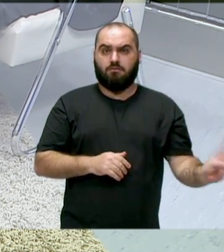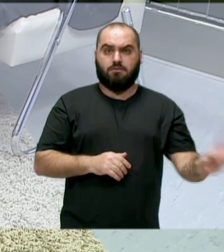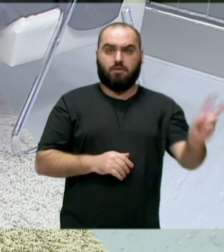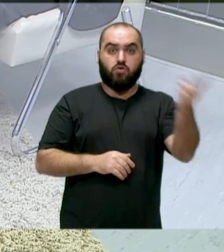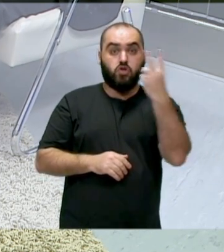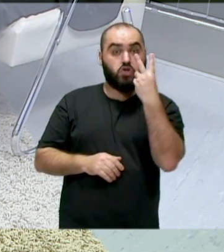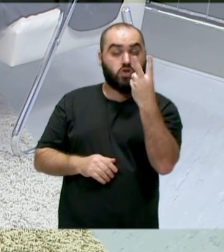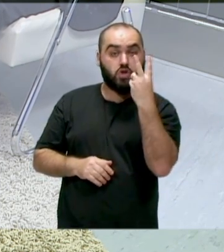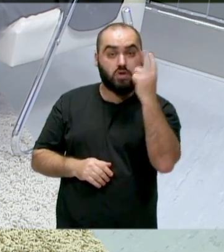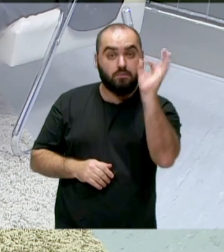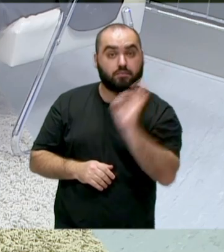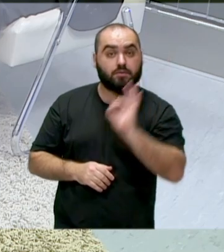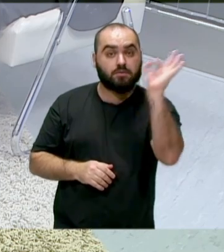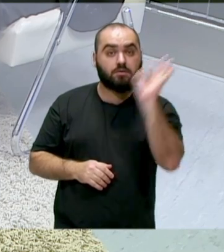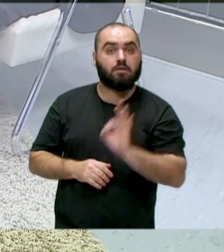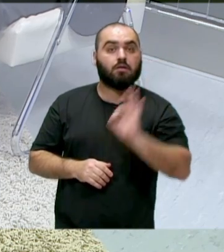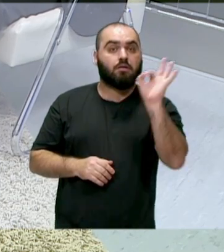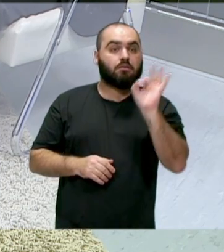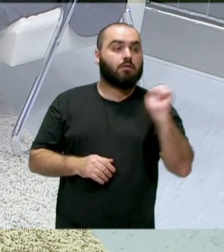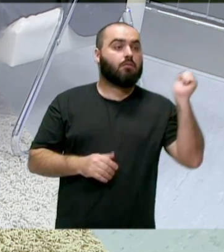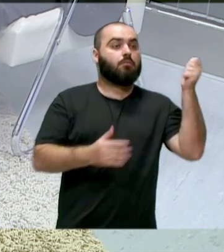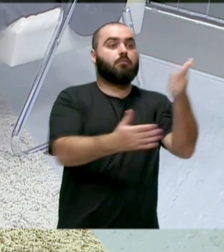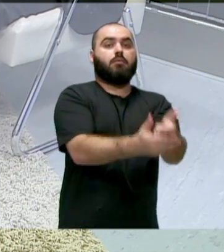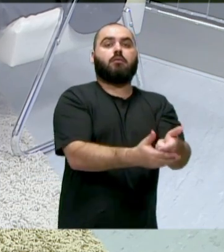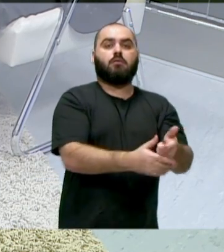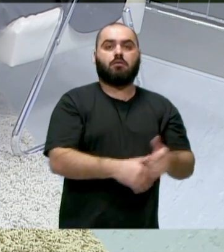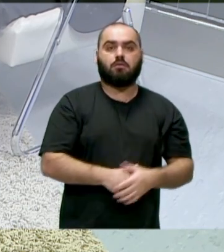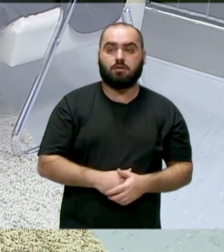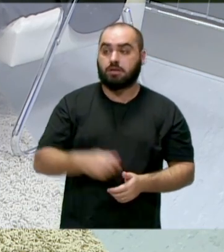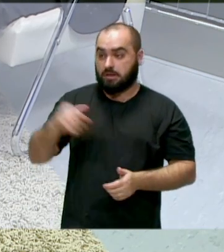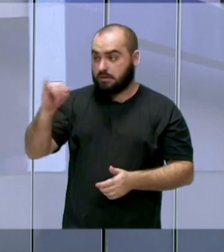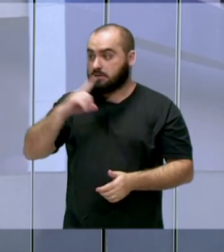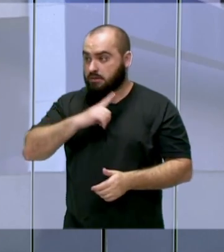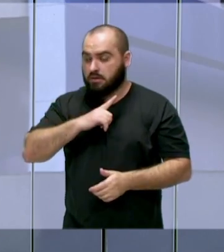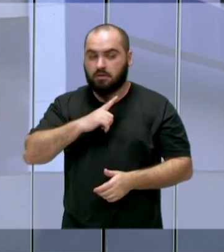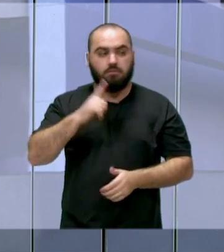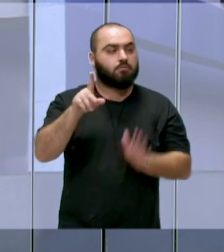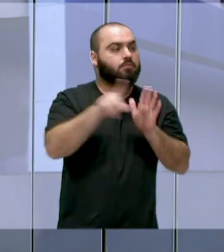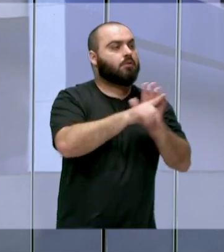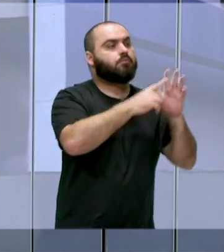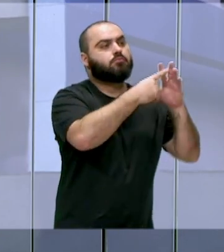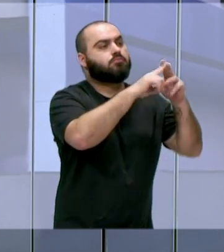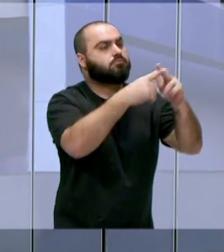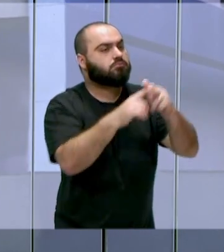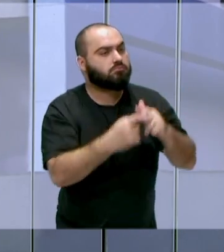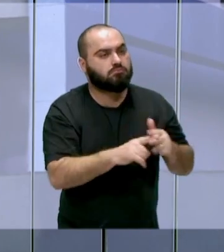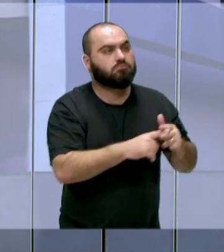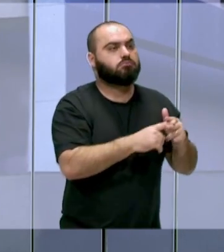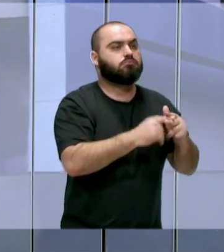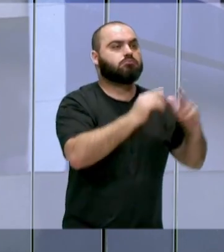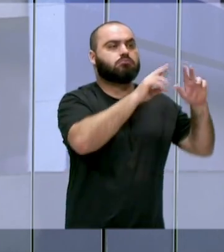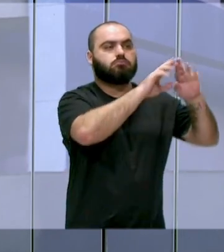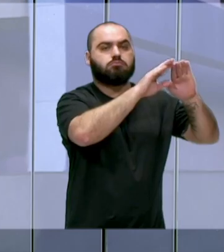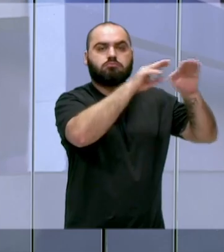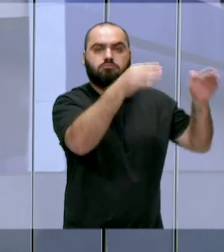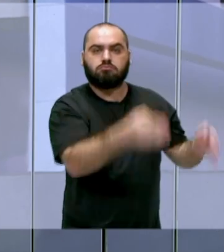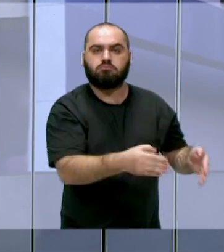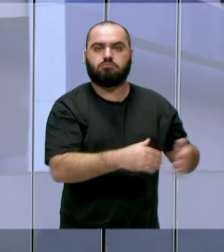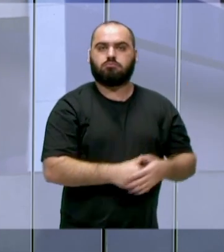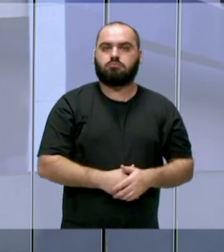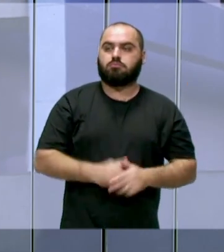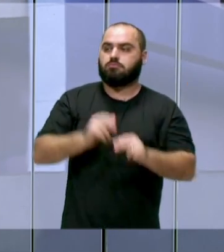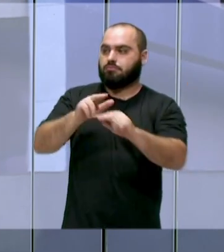cima daquele imóvel. A vista, a disposição, quando tem, ele prefere imobiliar, prefere fazer uma benfeitoria no imóvel, então tu flexibilizando